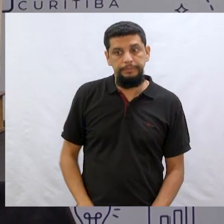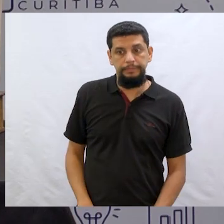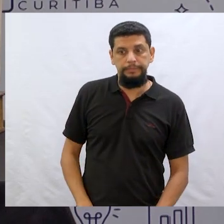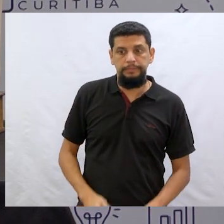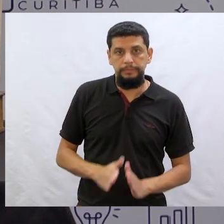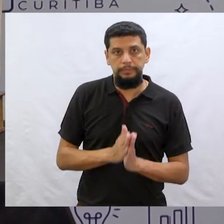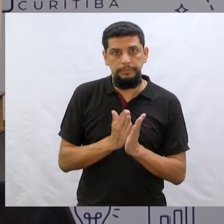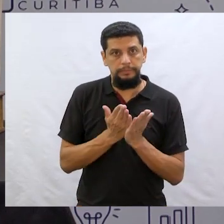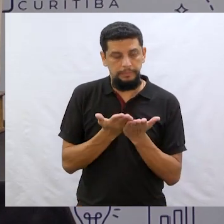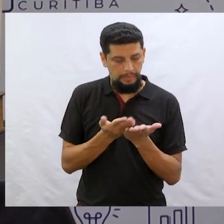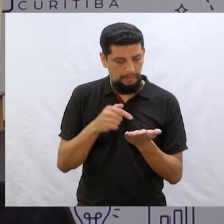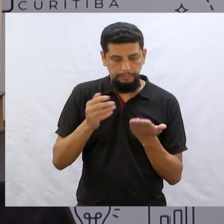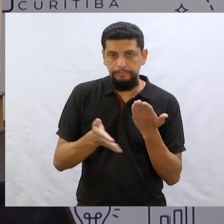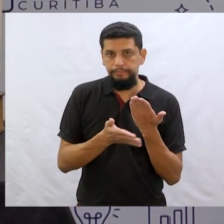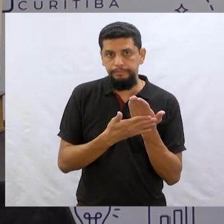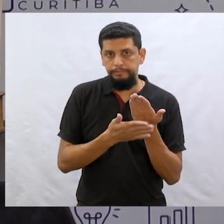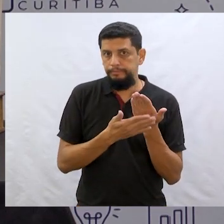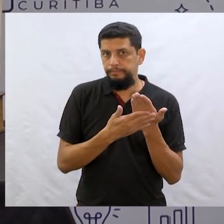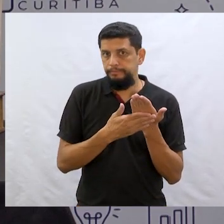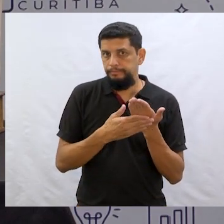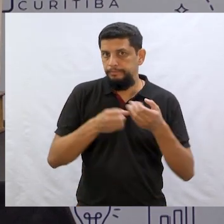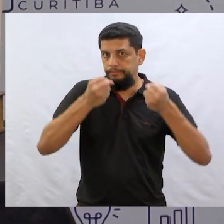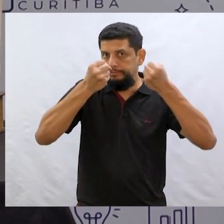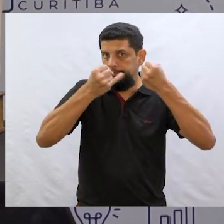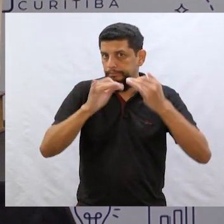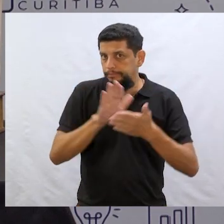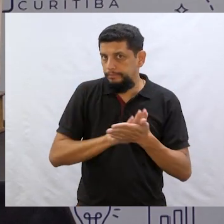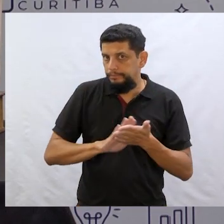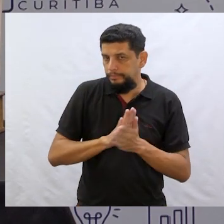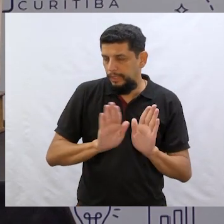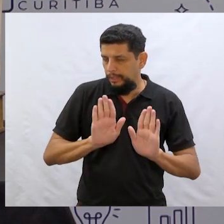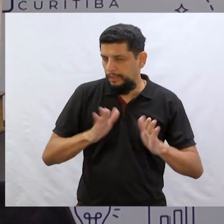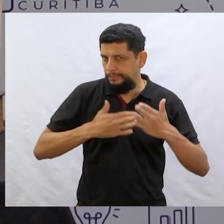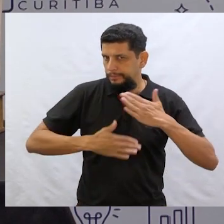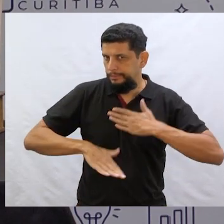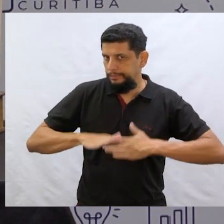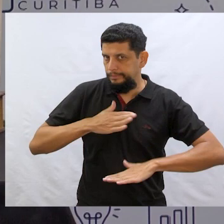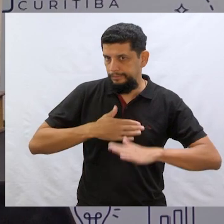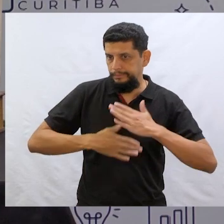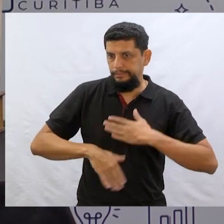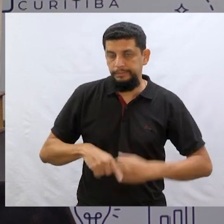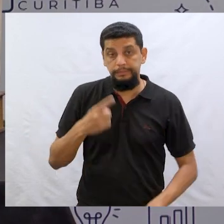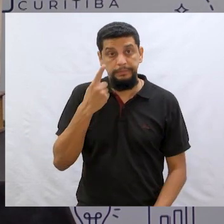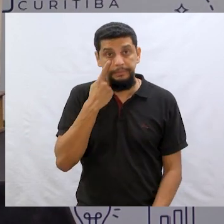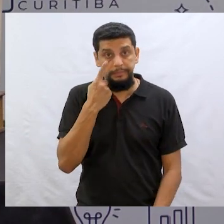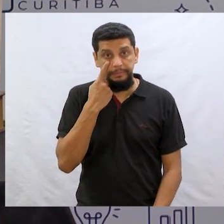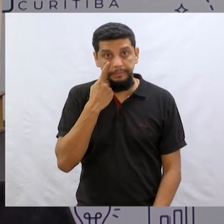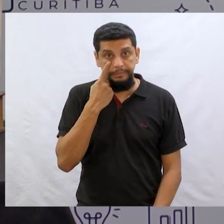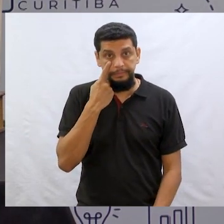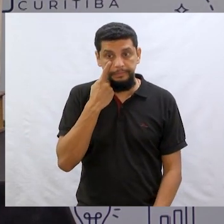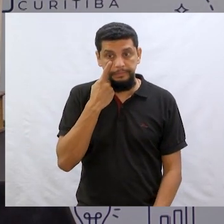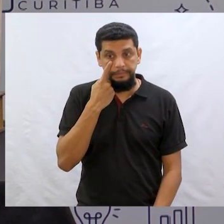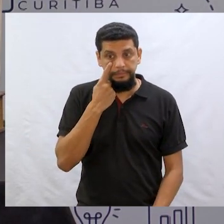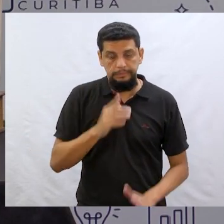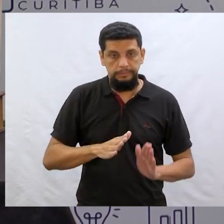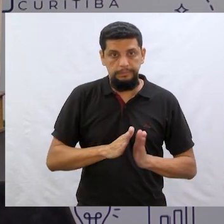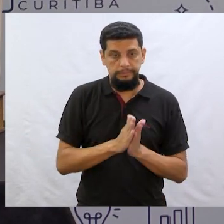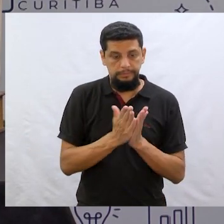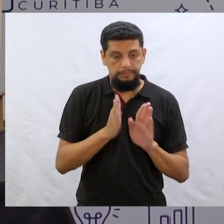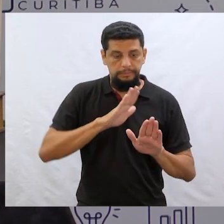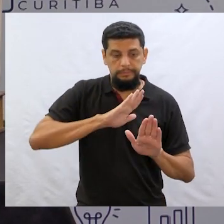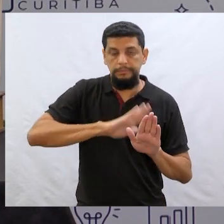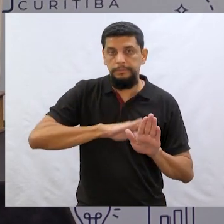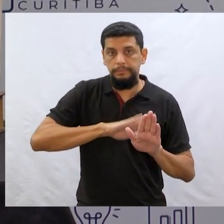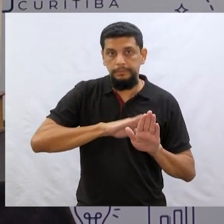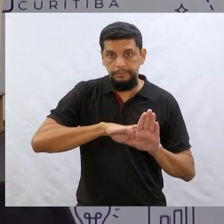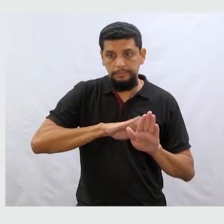A capa não diz o João e o pé de feijão. Vou mostrar para vocês. Calma, não fiquem culhotos. Olhem só. A capa do